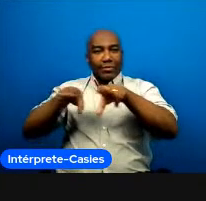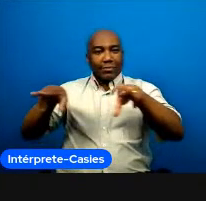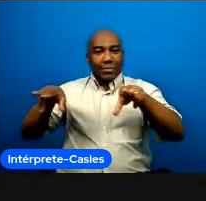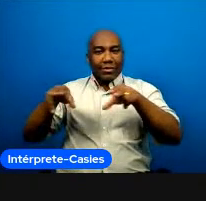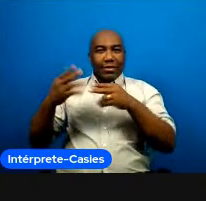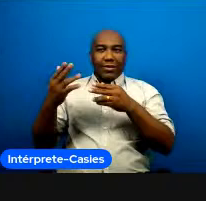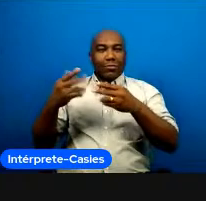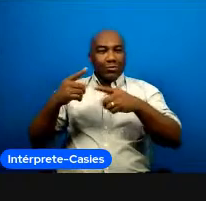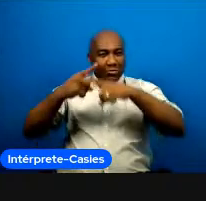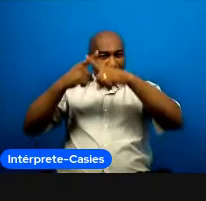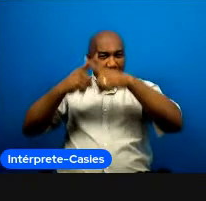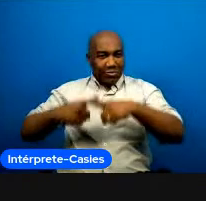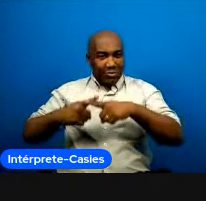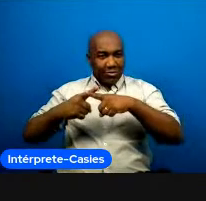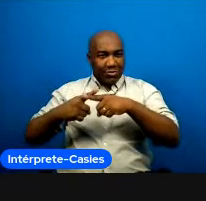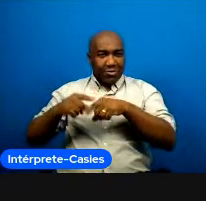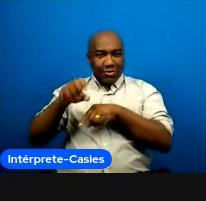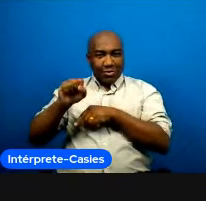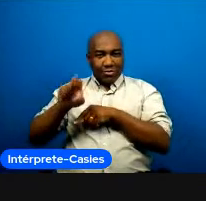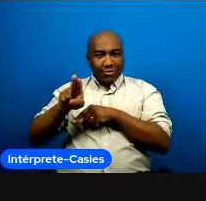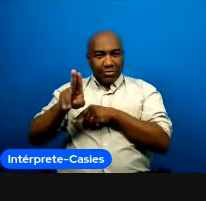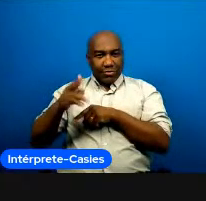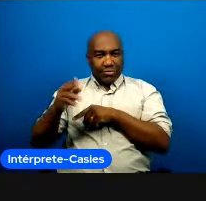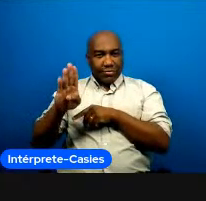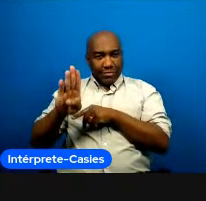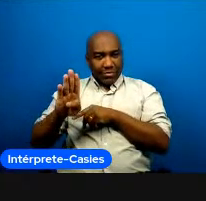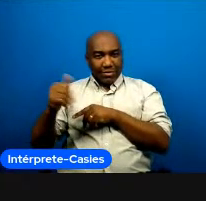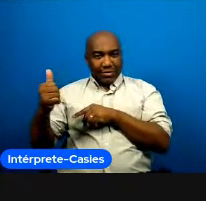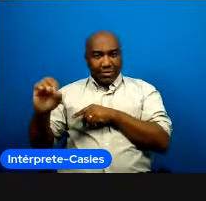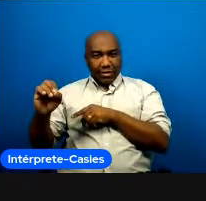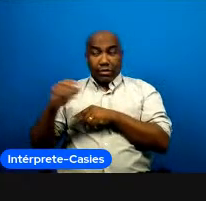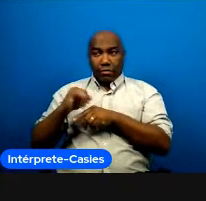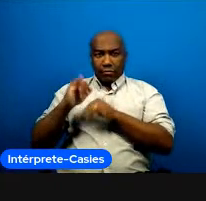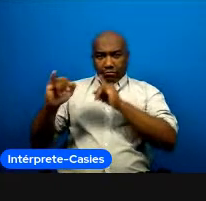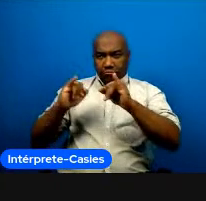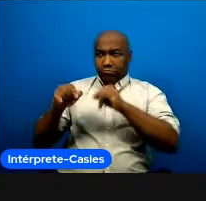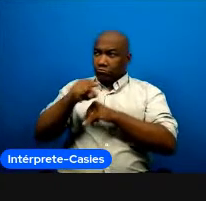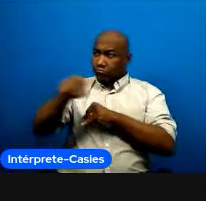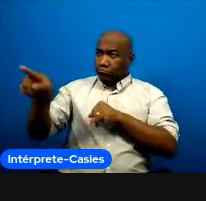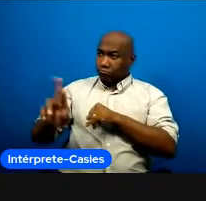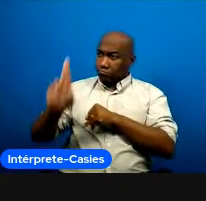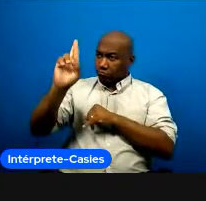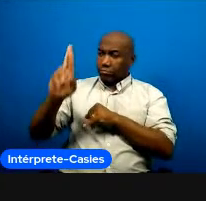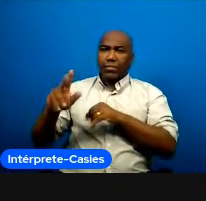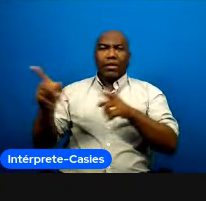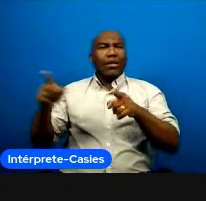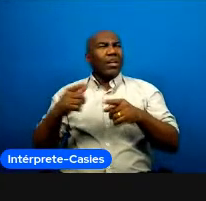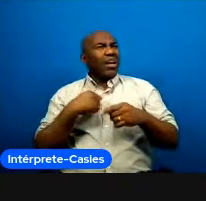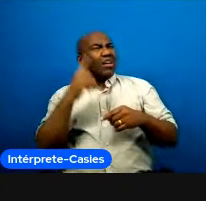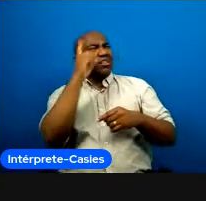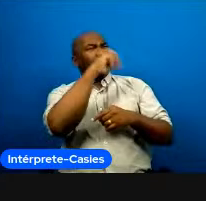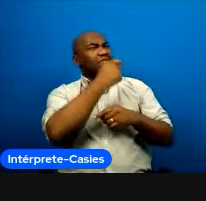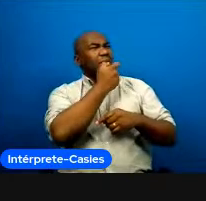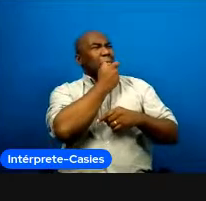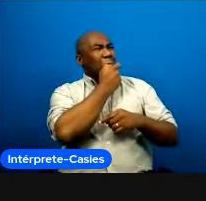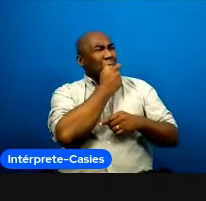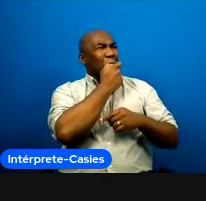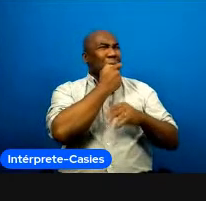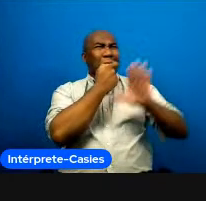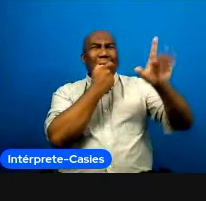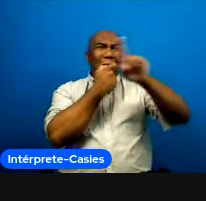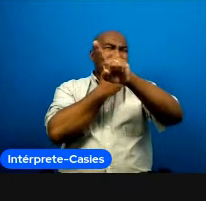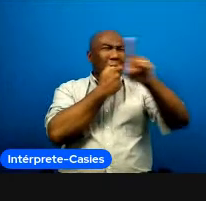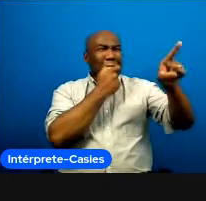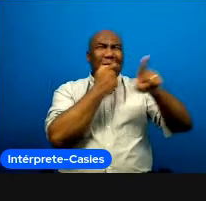vou fazer só joguinhos no próximo treino e vocês vão ser o árbitro foi completamente nossa como é difícil ser árbitro foi muito complicado é tudo muito